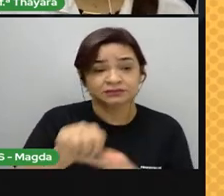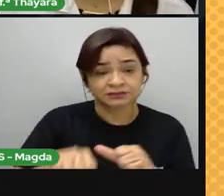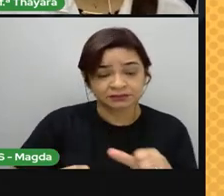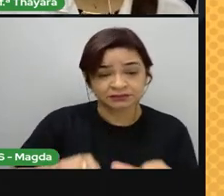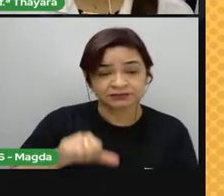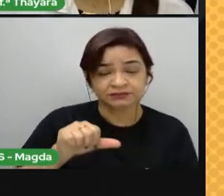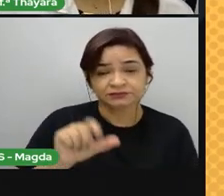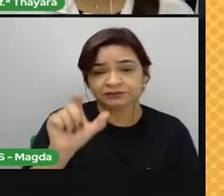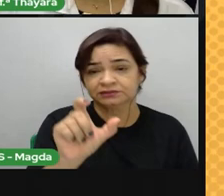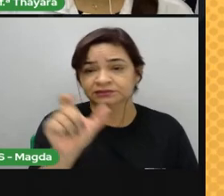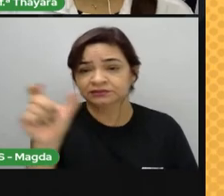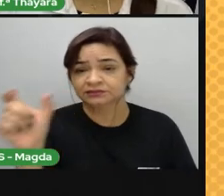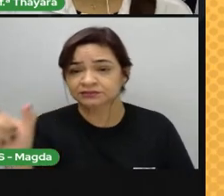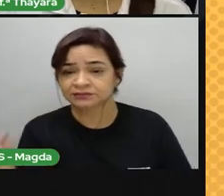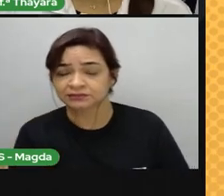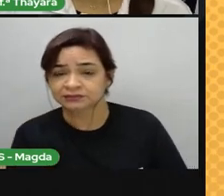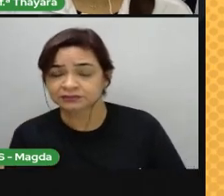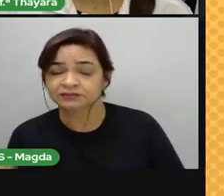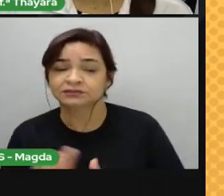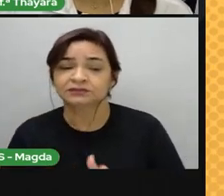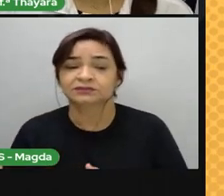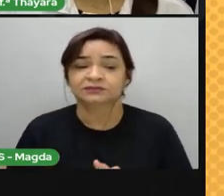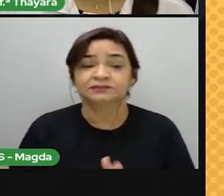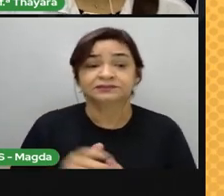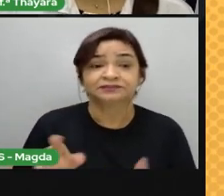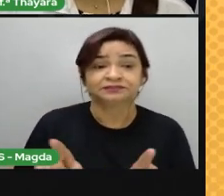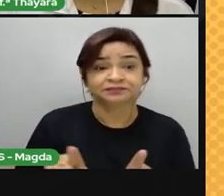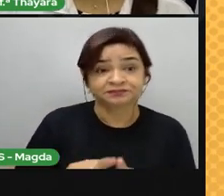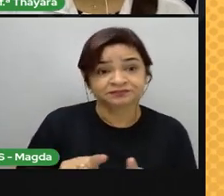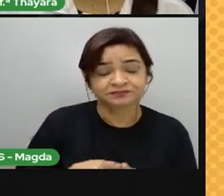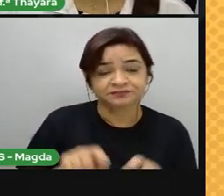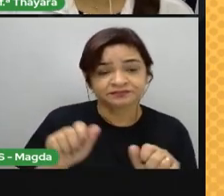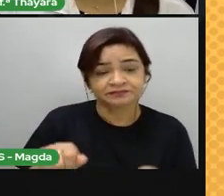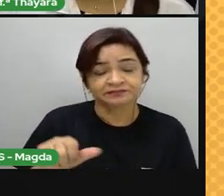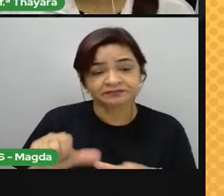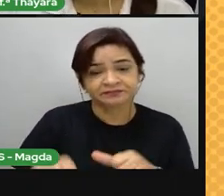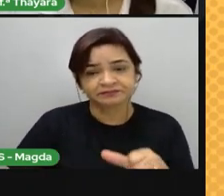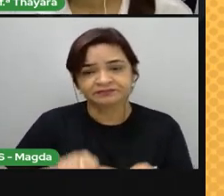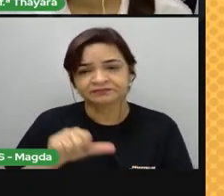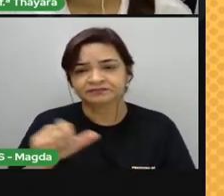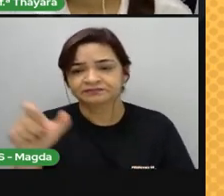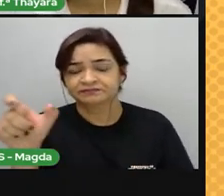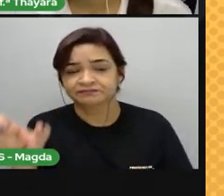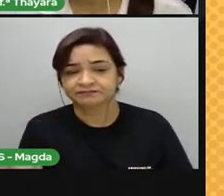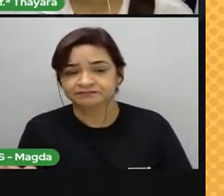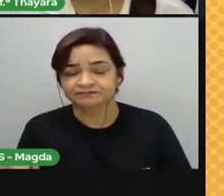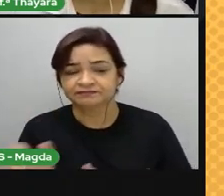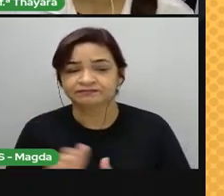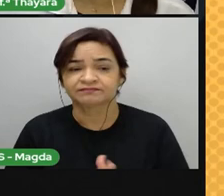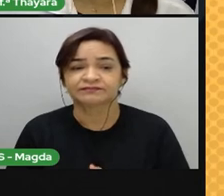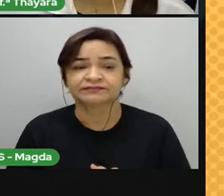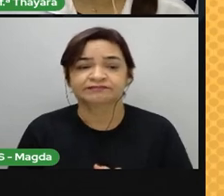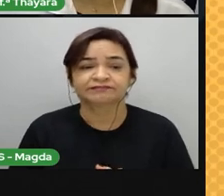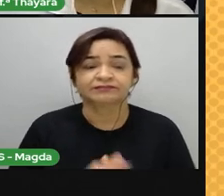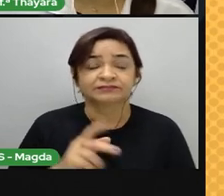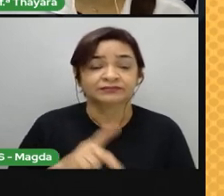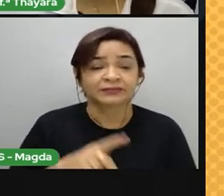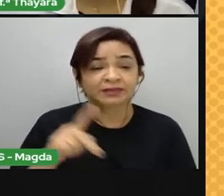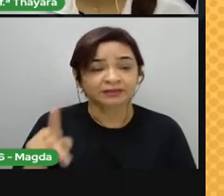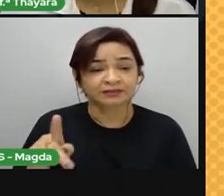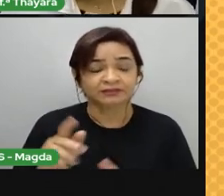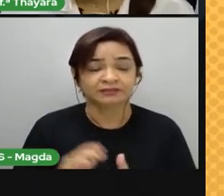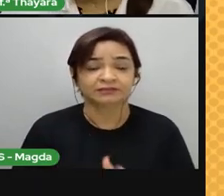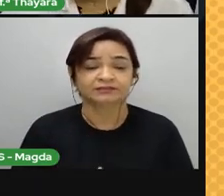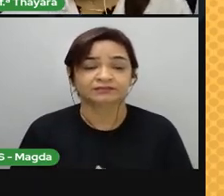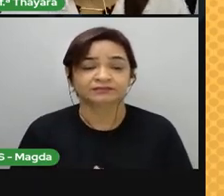calcário, que também é uma rocha sedimentar, pode se transformar no mármore, que é um exemplo de rocha